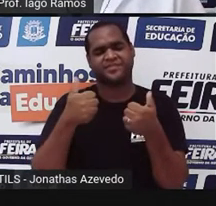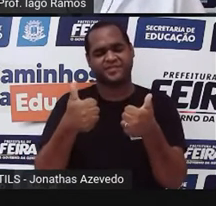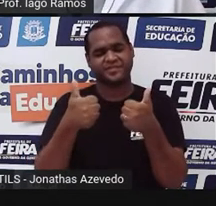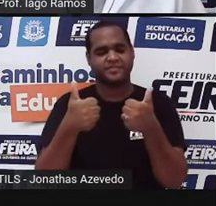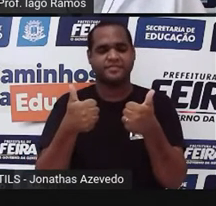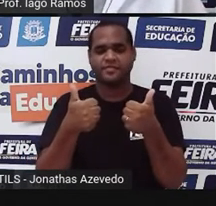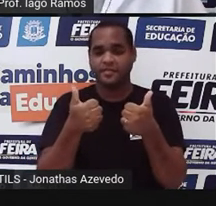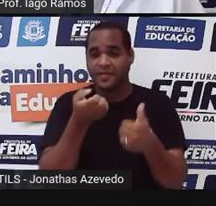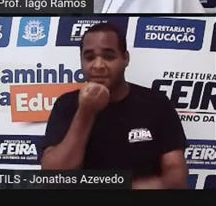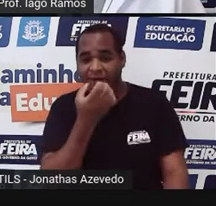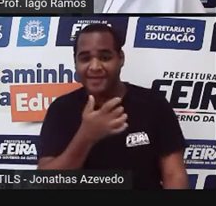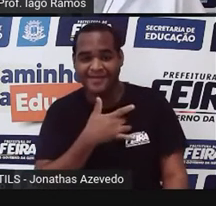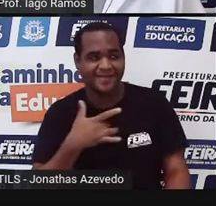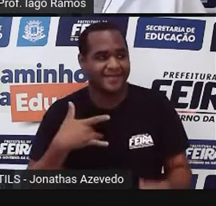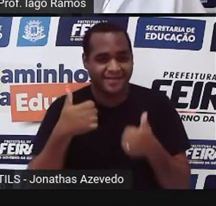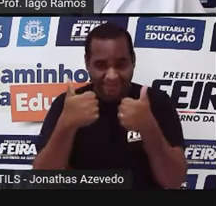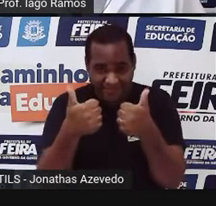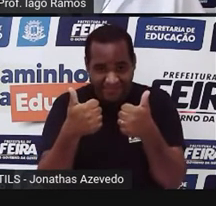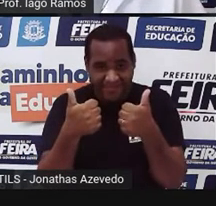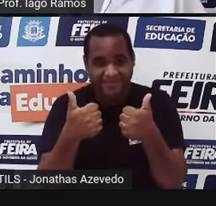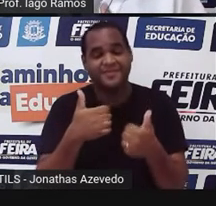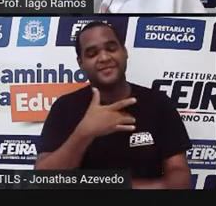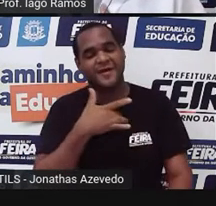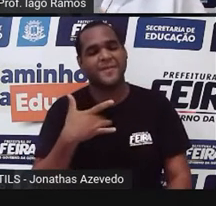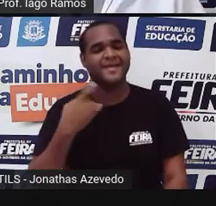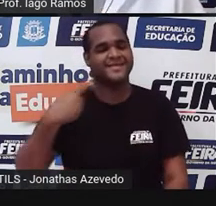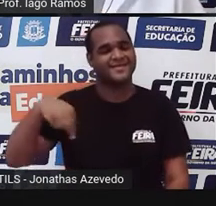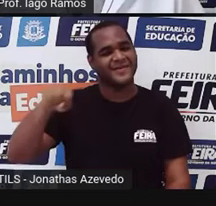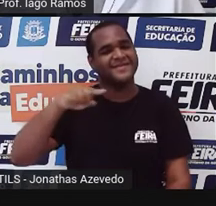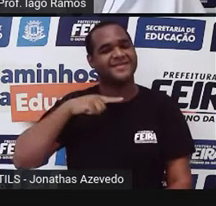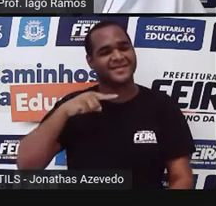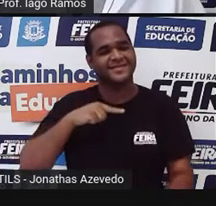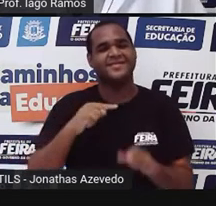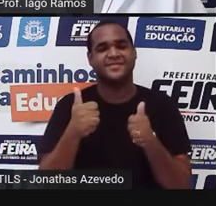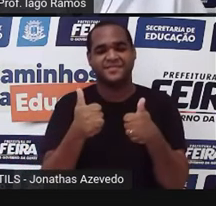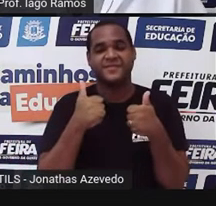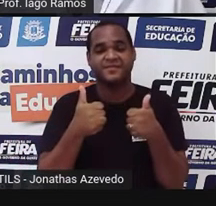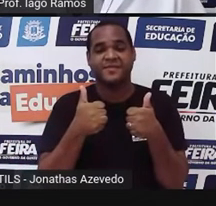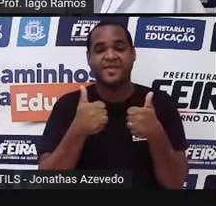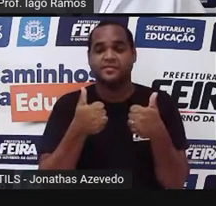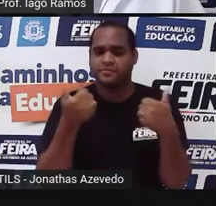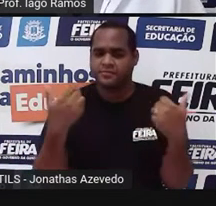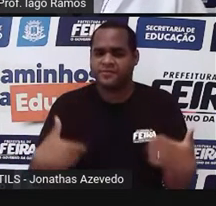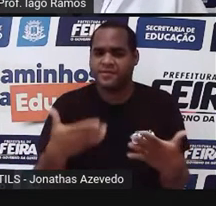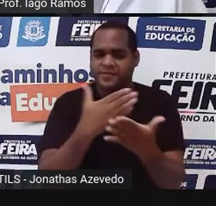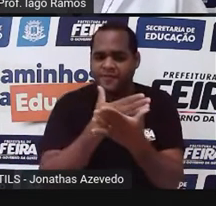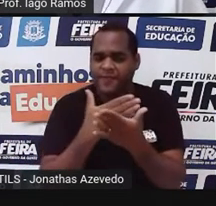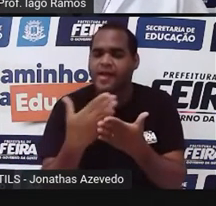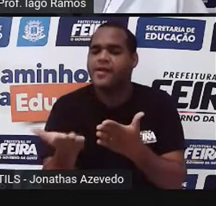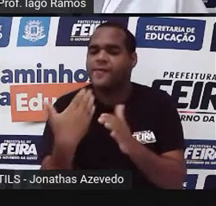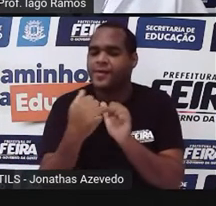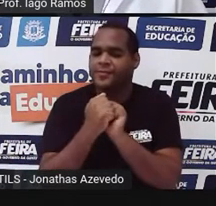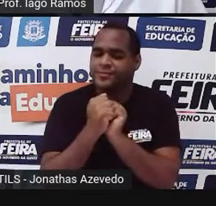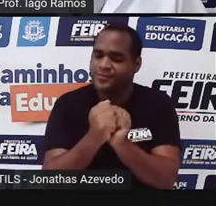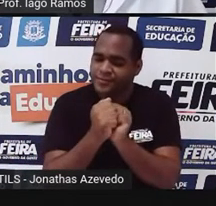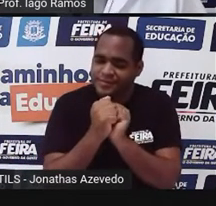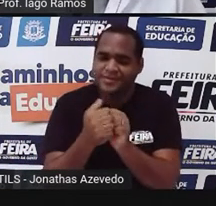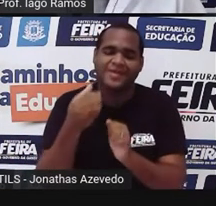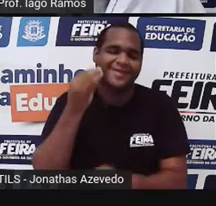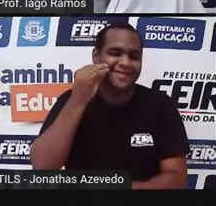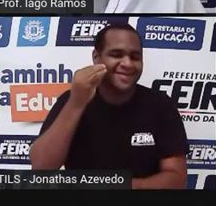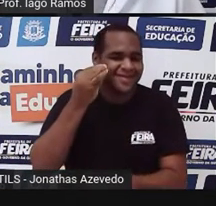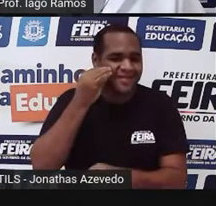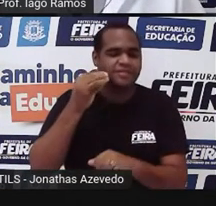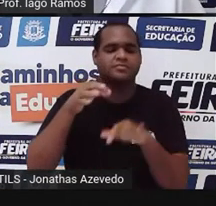Tudo bem com você aí do outro lado? Tudo bem conosco aqui desse lado? Vamos lá, juntos, tentando, né? E com